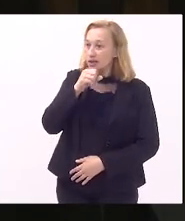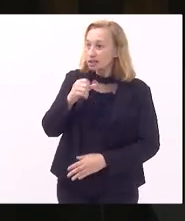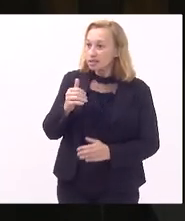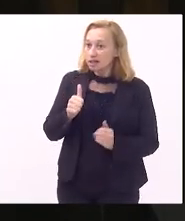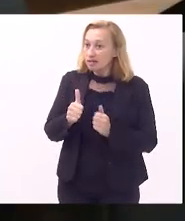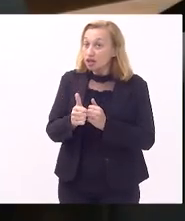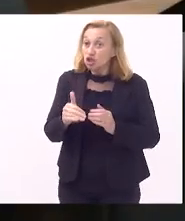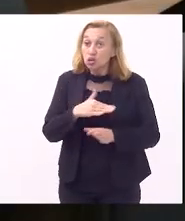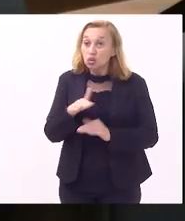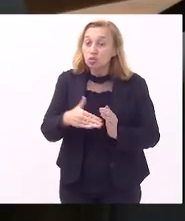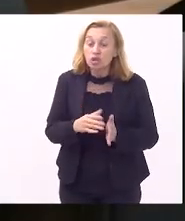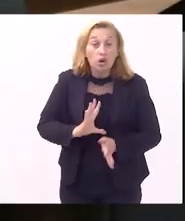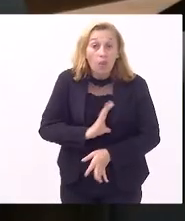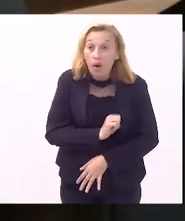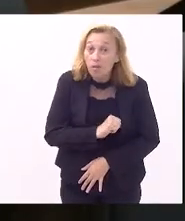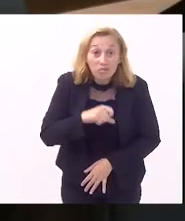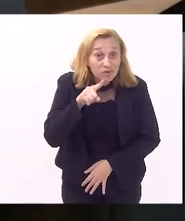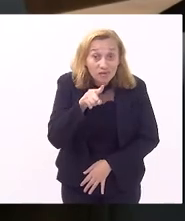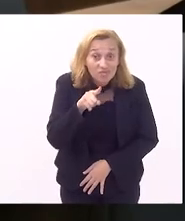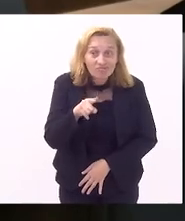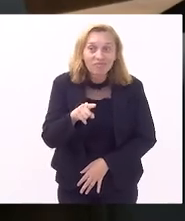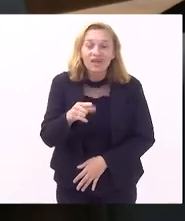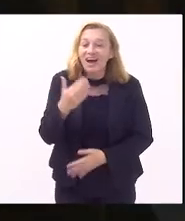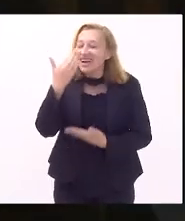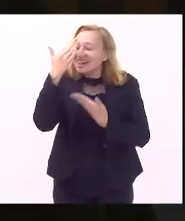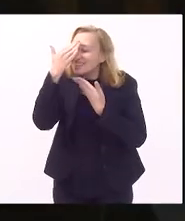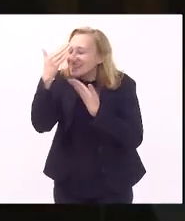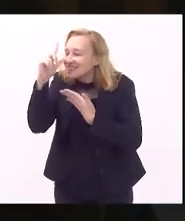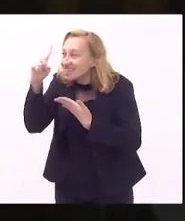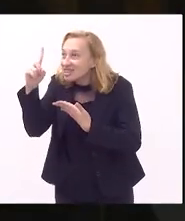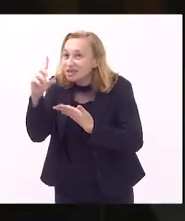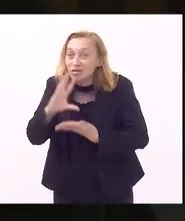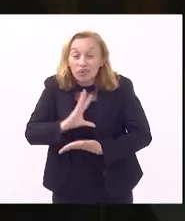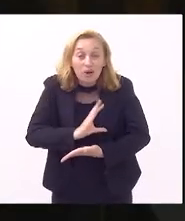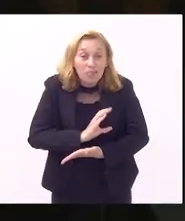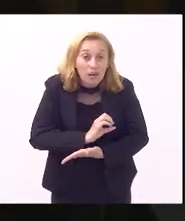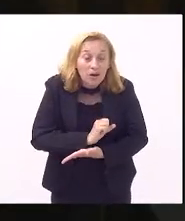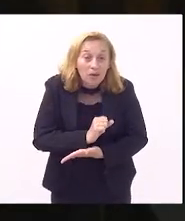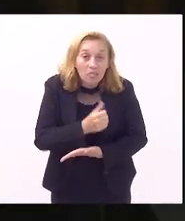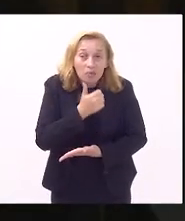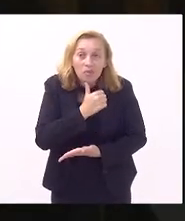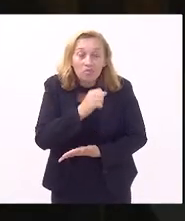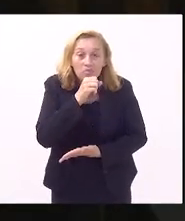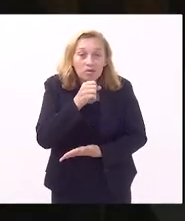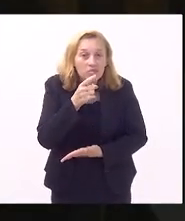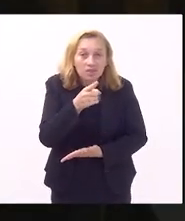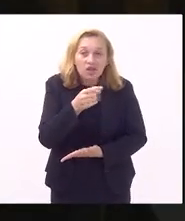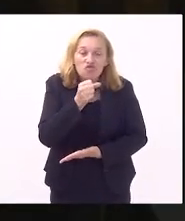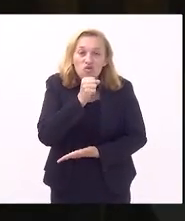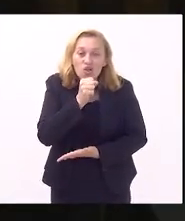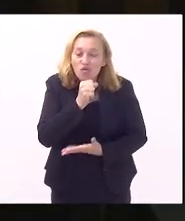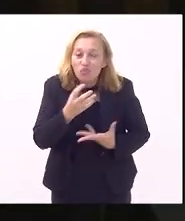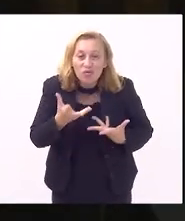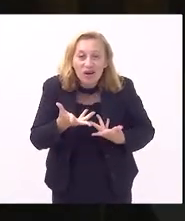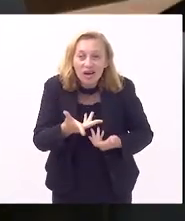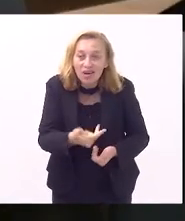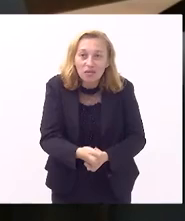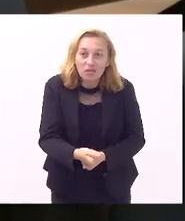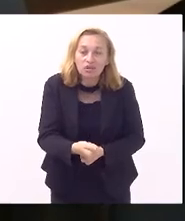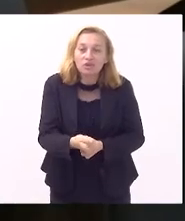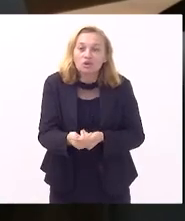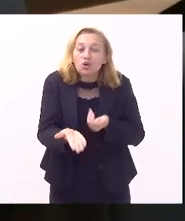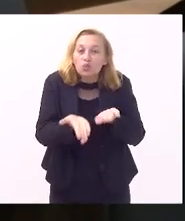te amo muito eu agradeço a Deus por ter uma mãe tão maravilhosa como a senhora uma avó tão atenciosa quanto a senhora